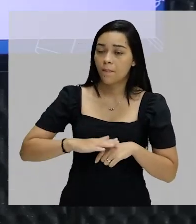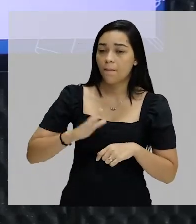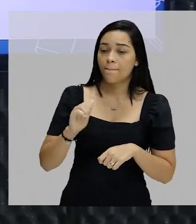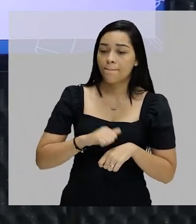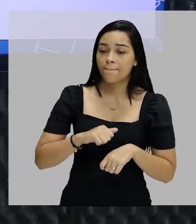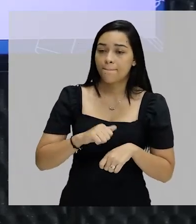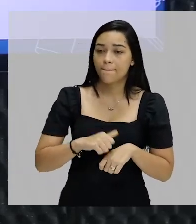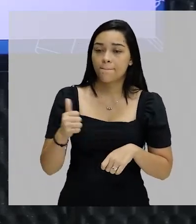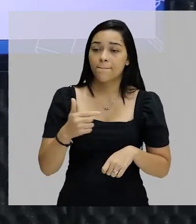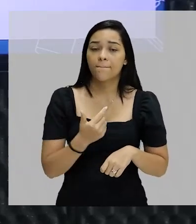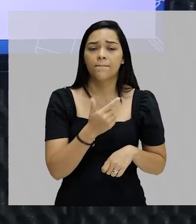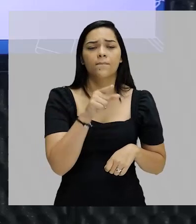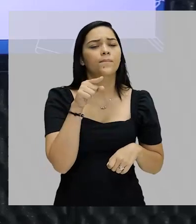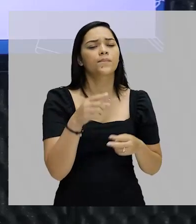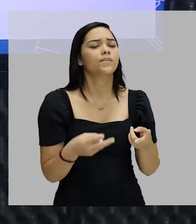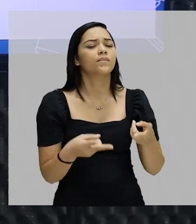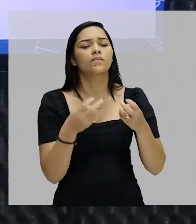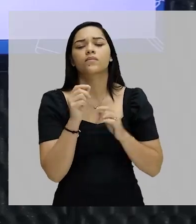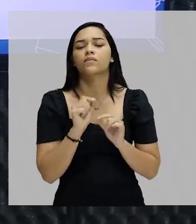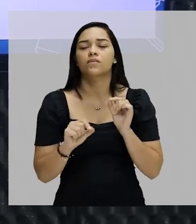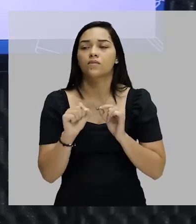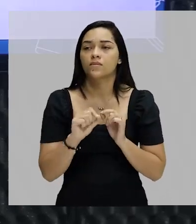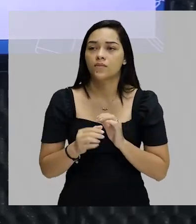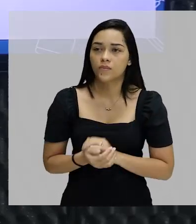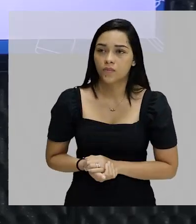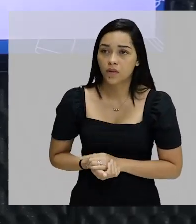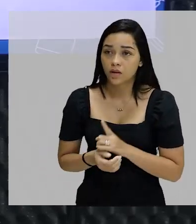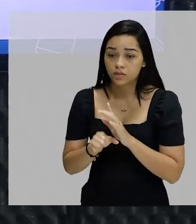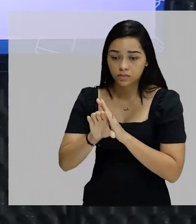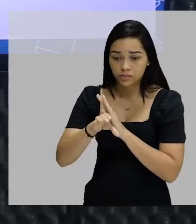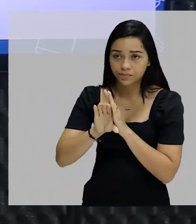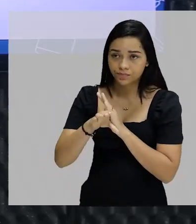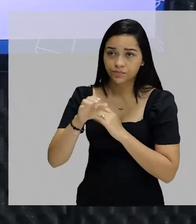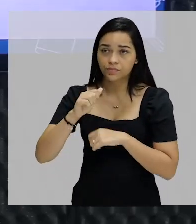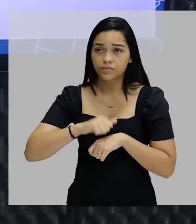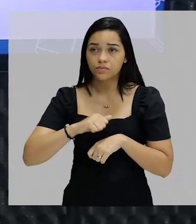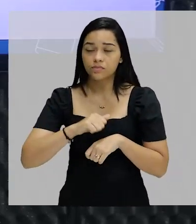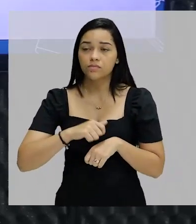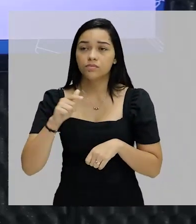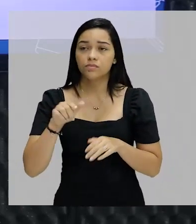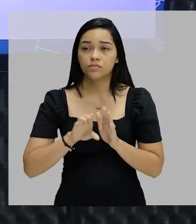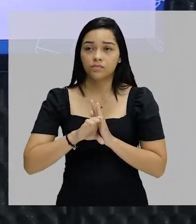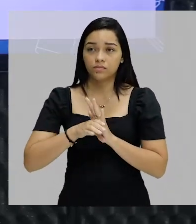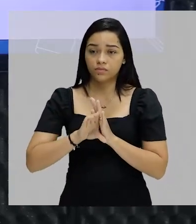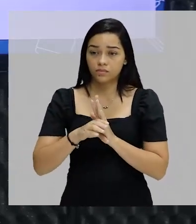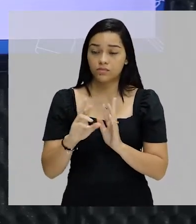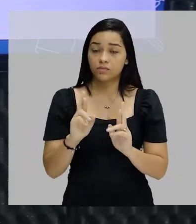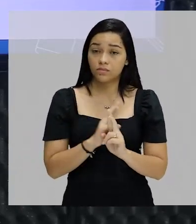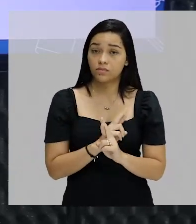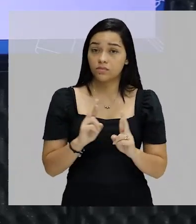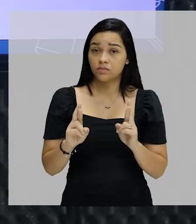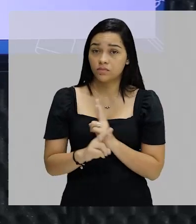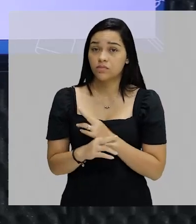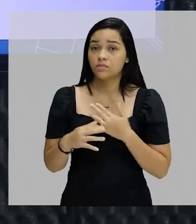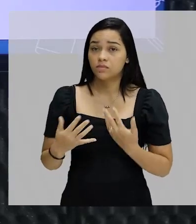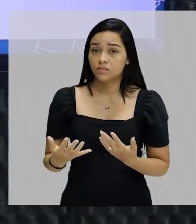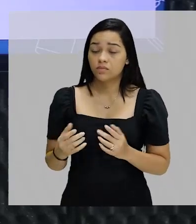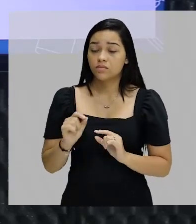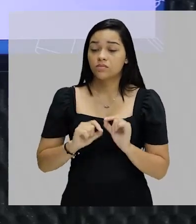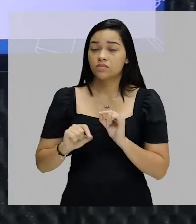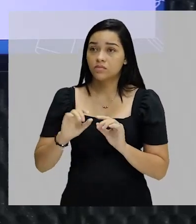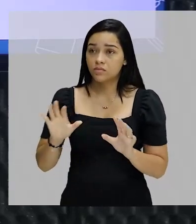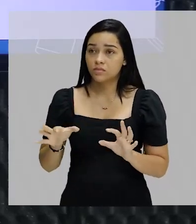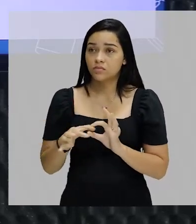pobres do que a outra. O que você percebeu, então? Que esse conceito de pobreza, que é o conceito de pobreza relativa, ela está mais